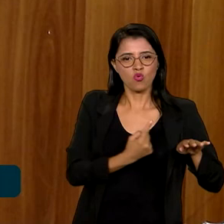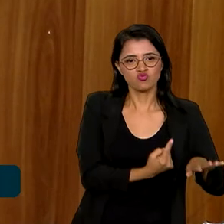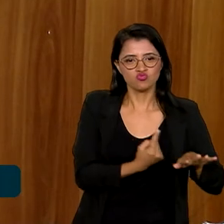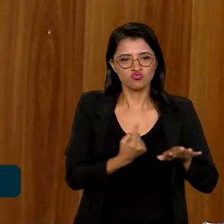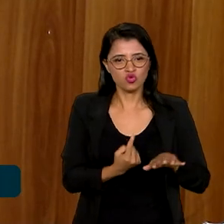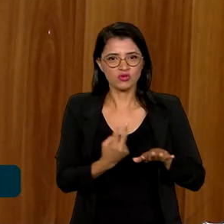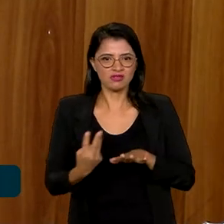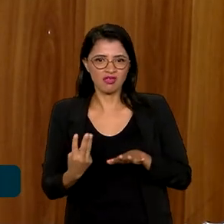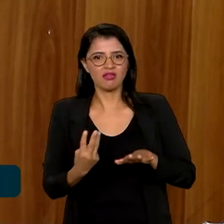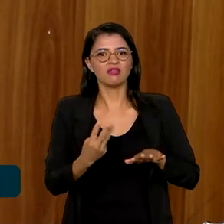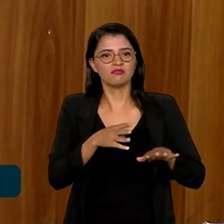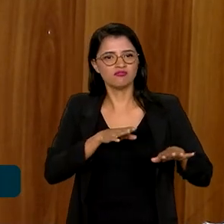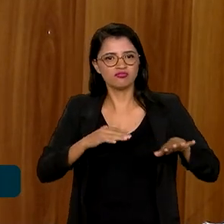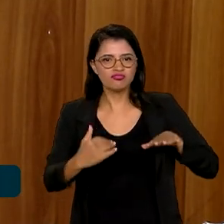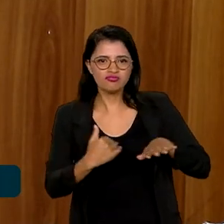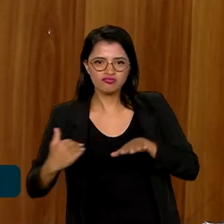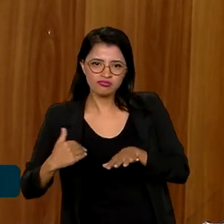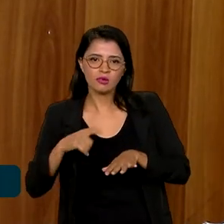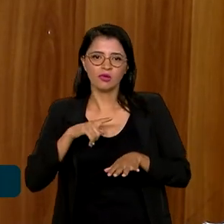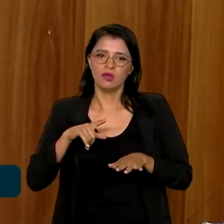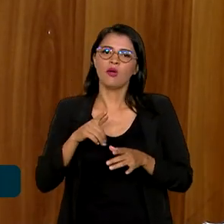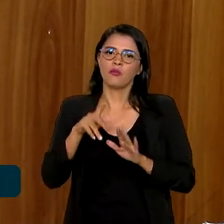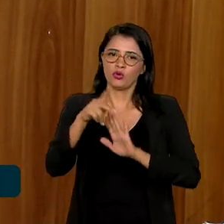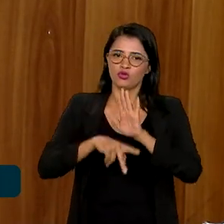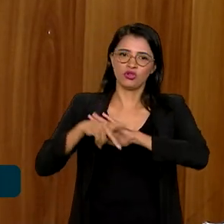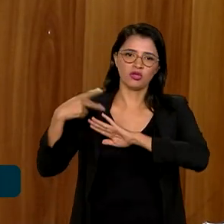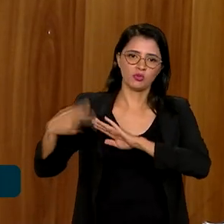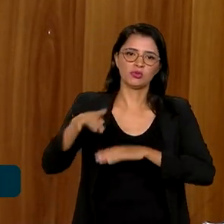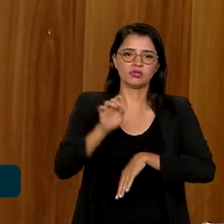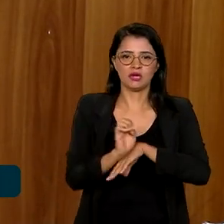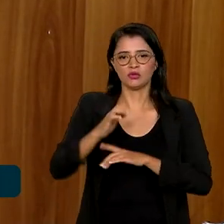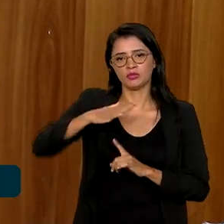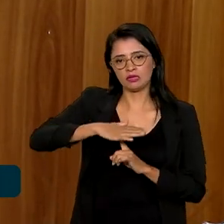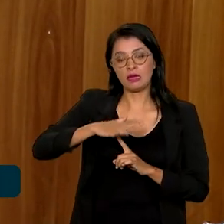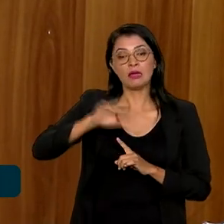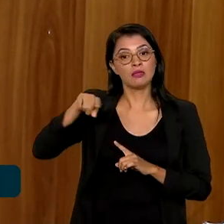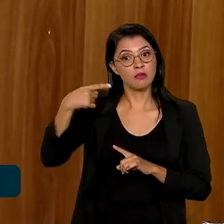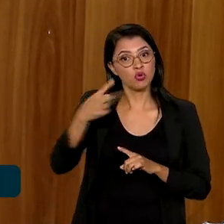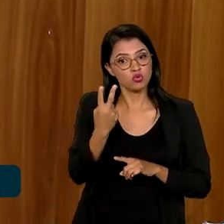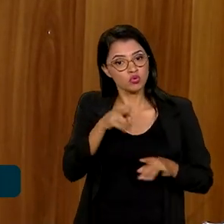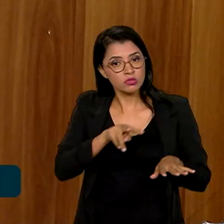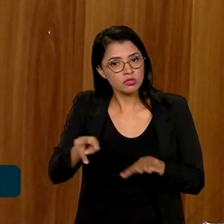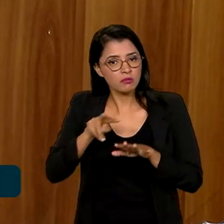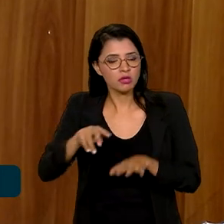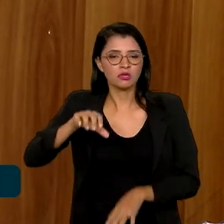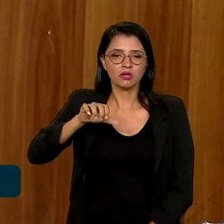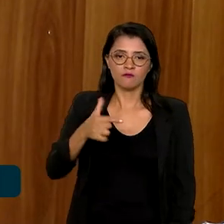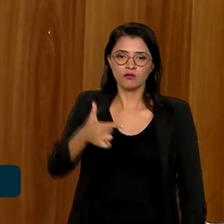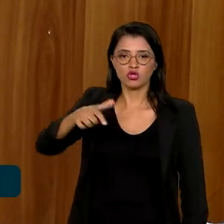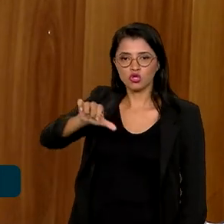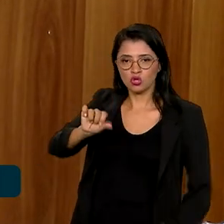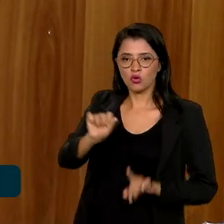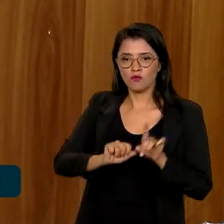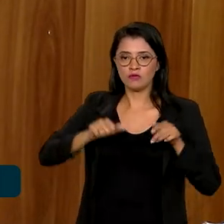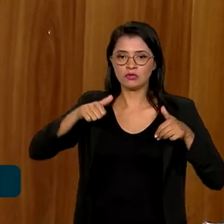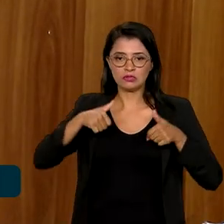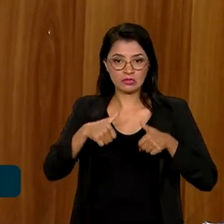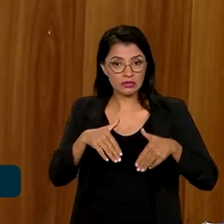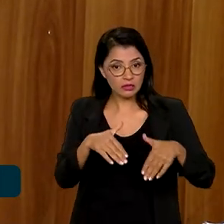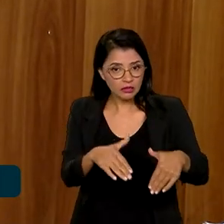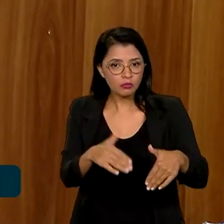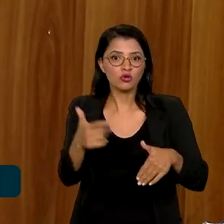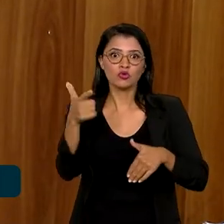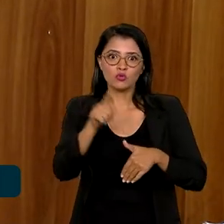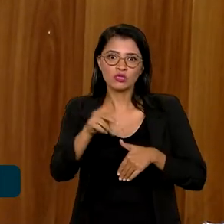um grande projeto para o estado do Paraná. E depois nós vamos ter agora, daqui a duas semanas, 29 de setembro, outro lote do Paraná, o lote 2 do